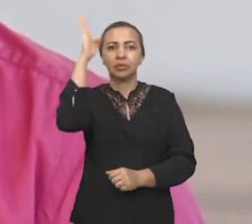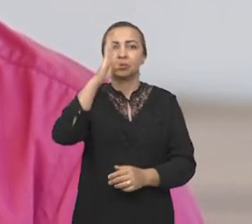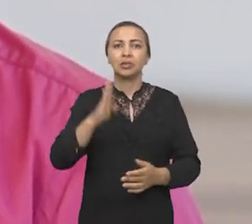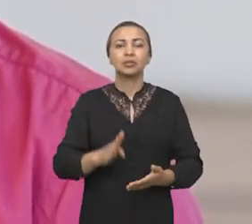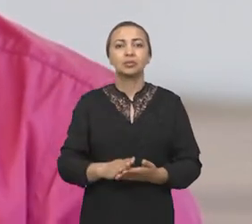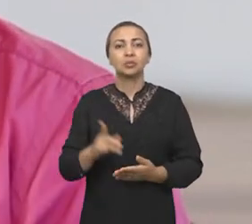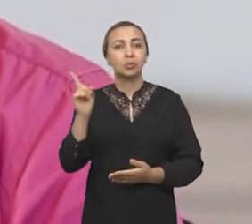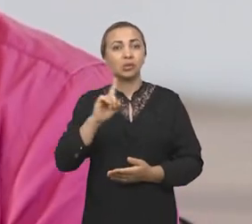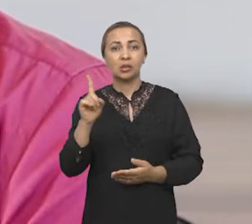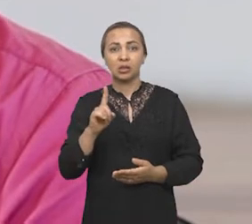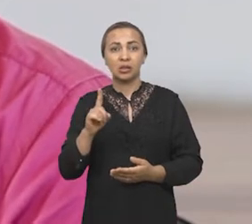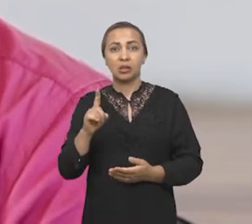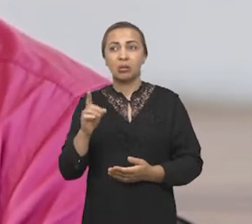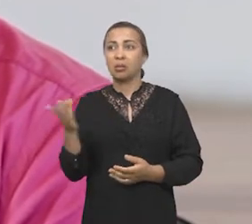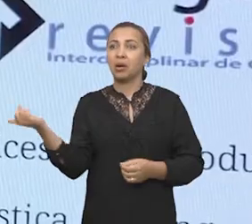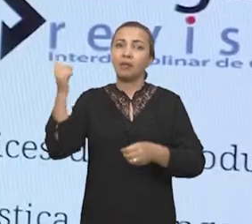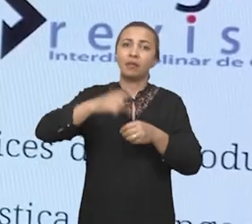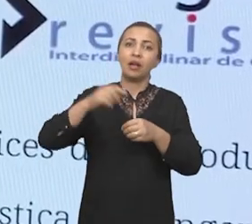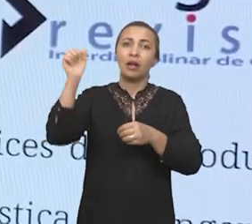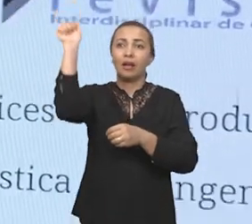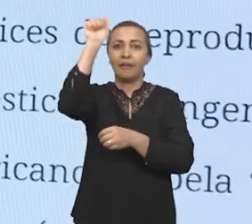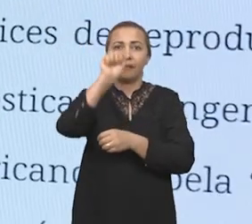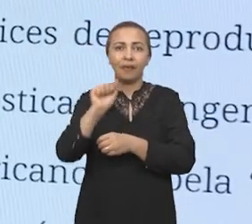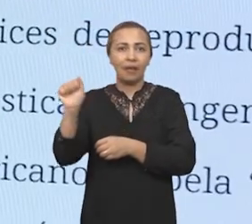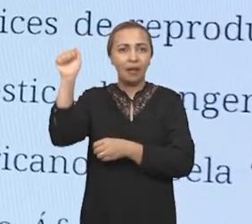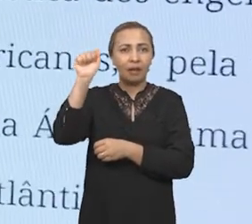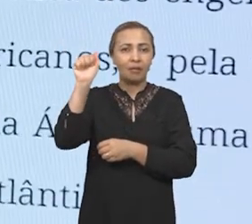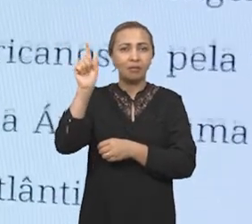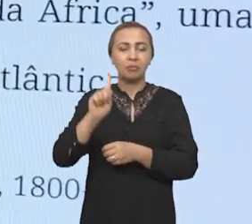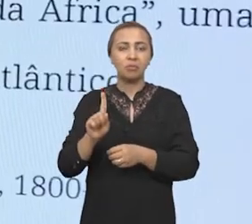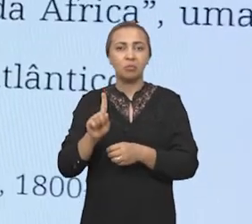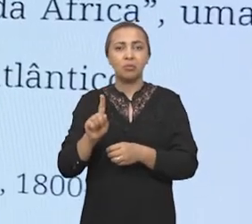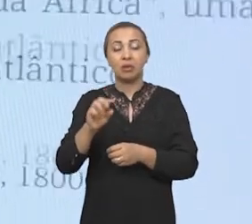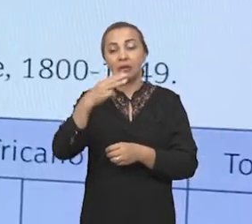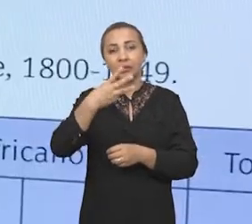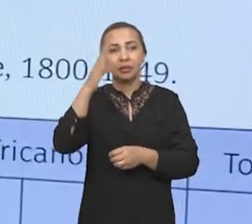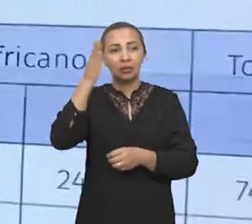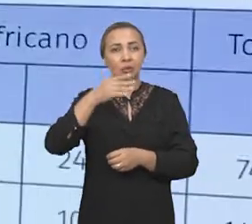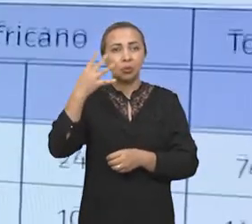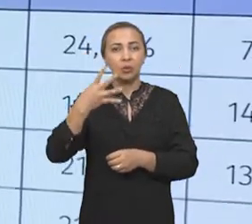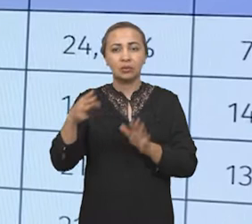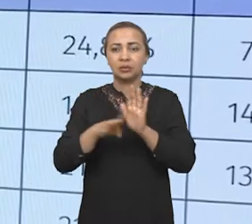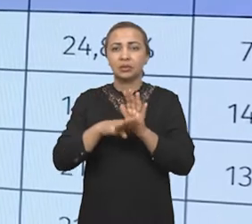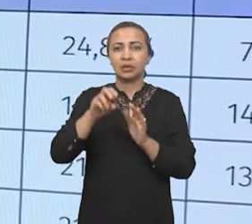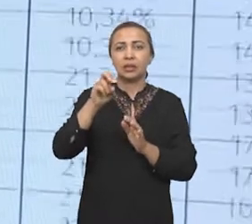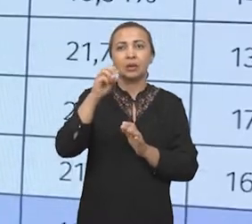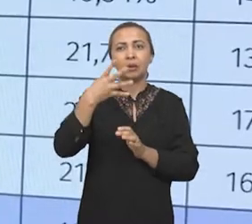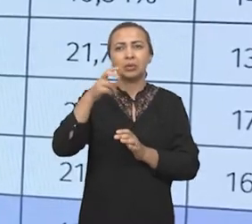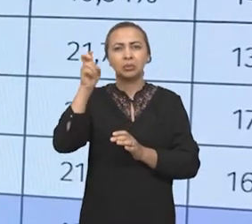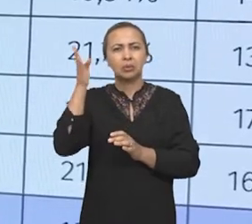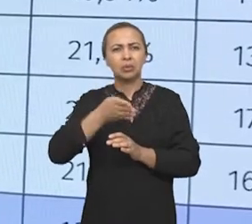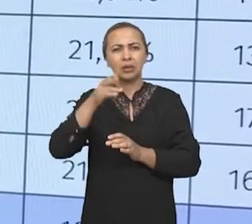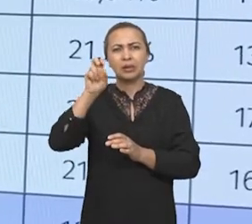Brasil e não importadas da África. Cerca de 3 quartos a 4 quintos dos